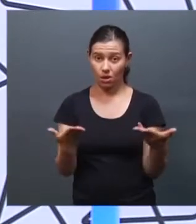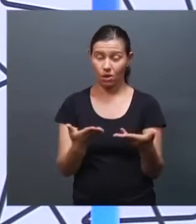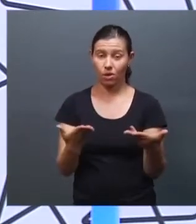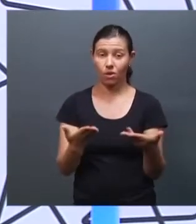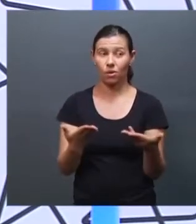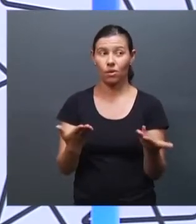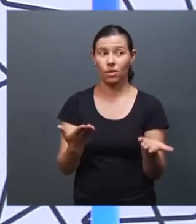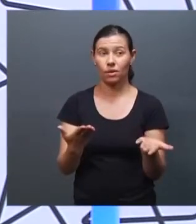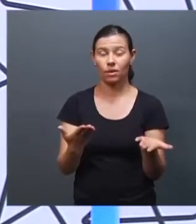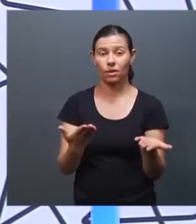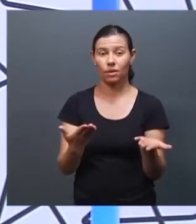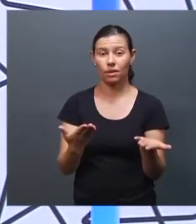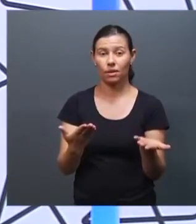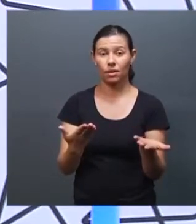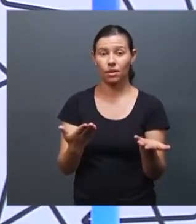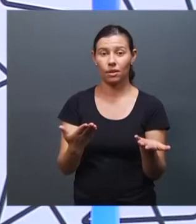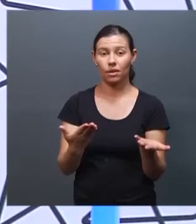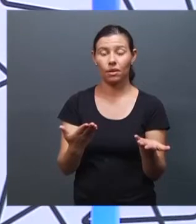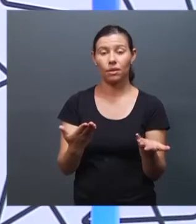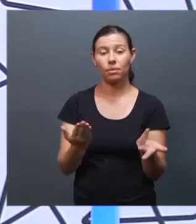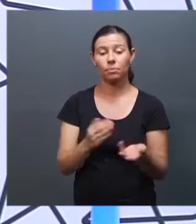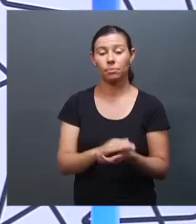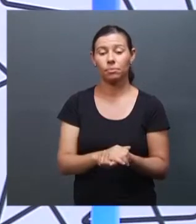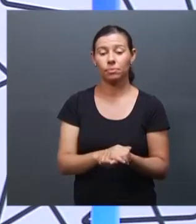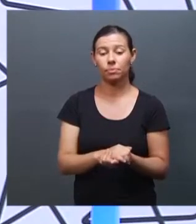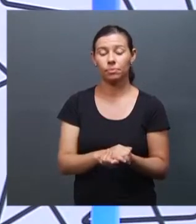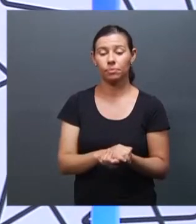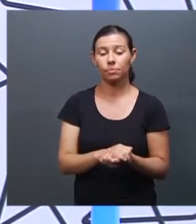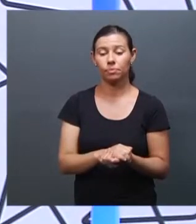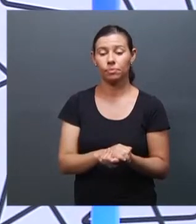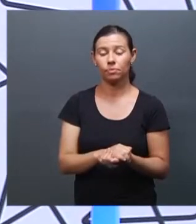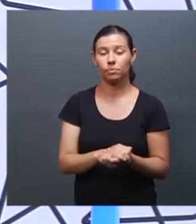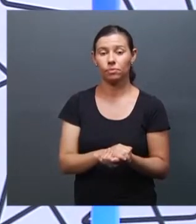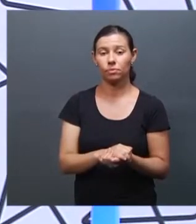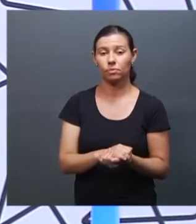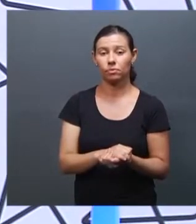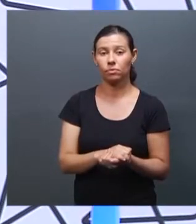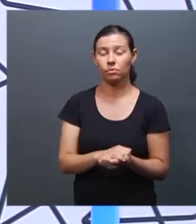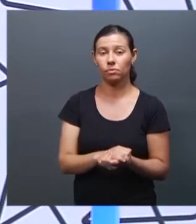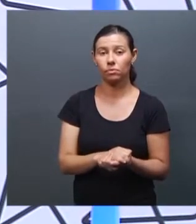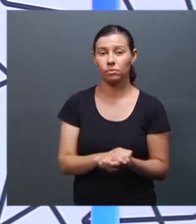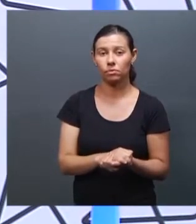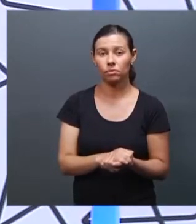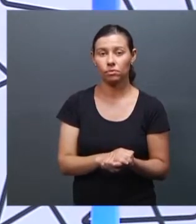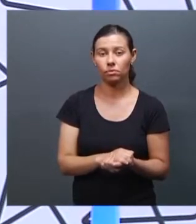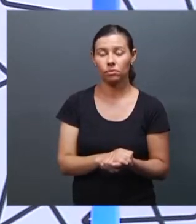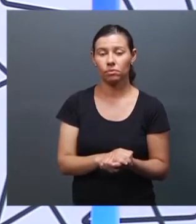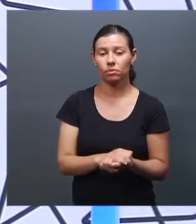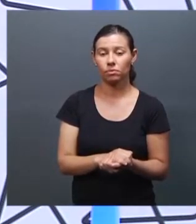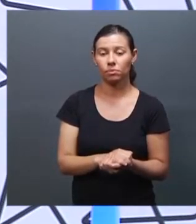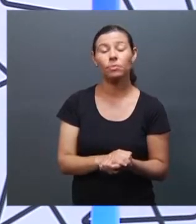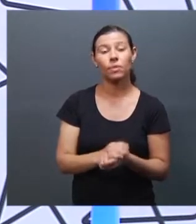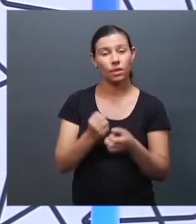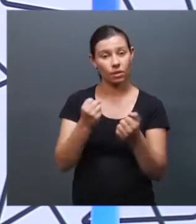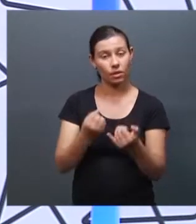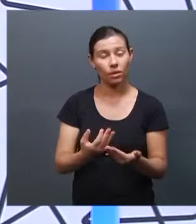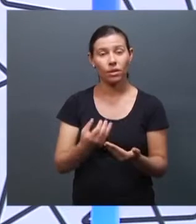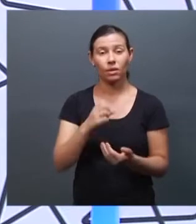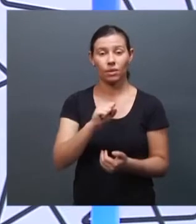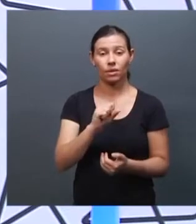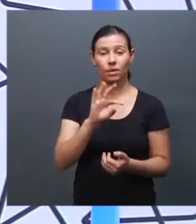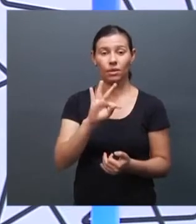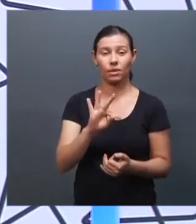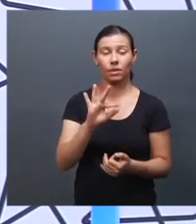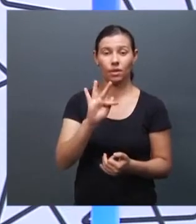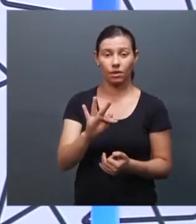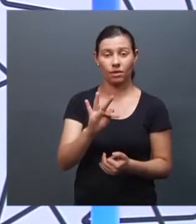passado e março do ano passado trazendo um ano agora no inicio de março a possibilidade a da retificação de nome diretamente